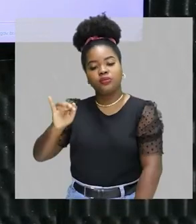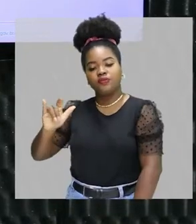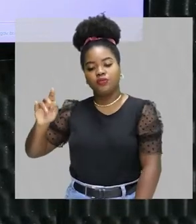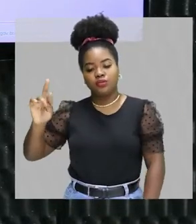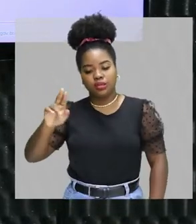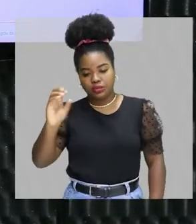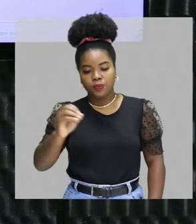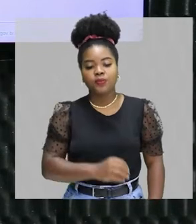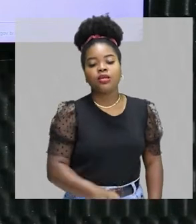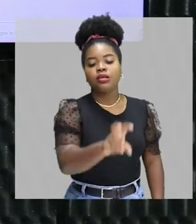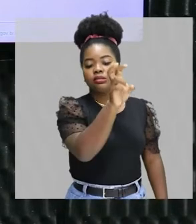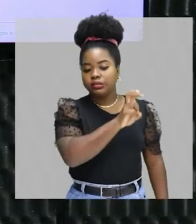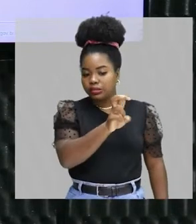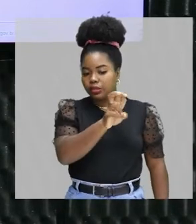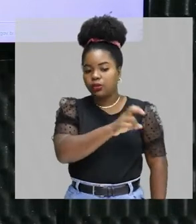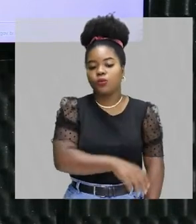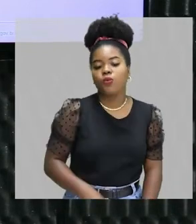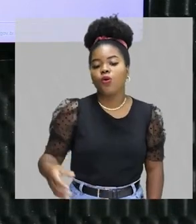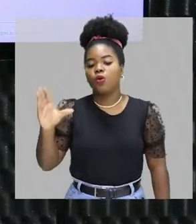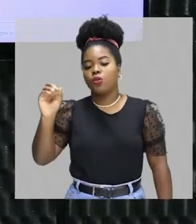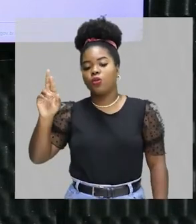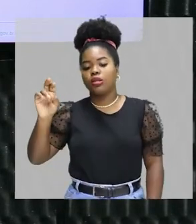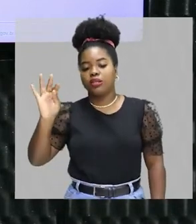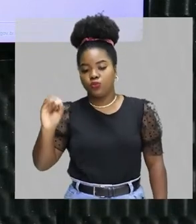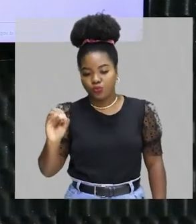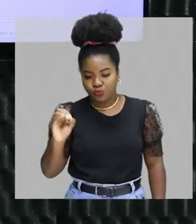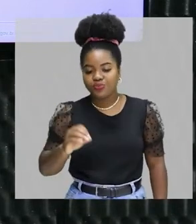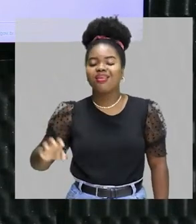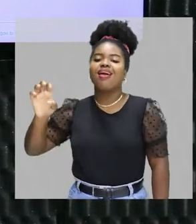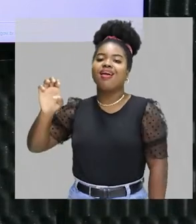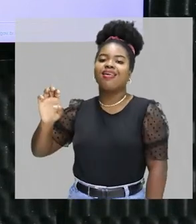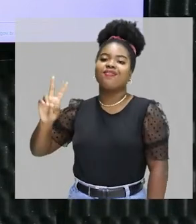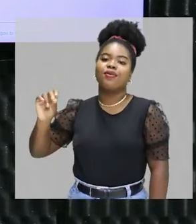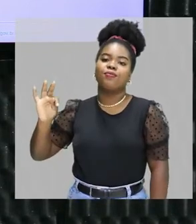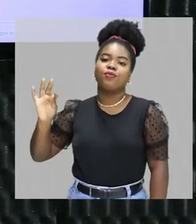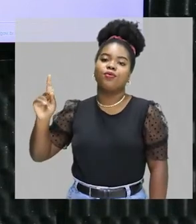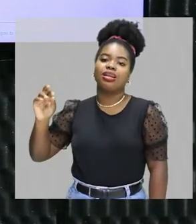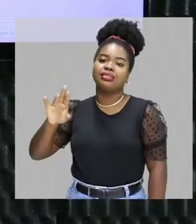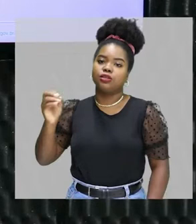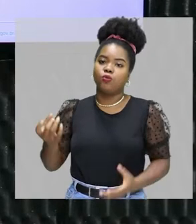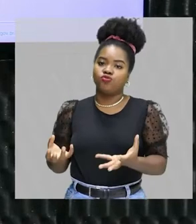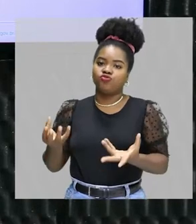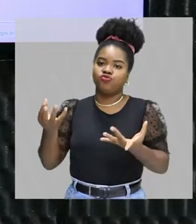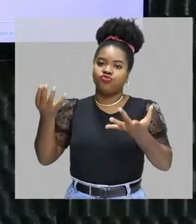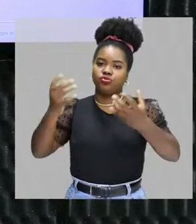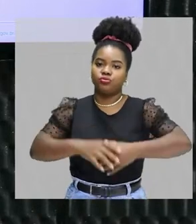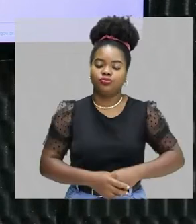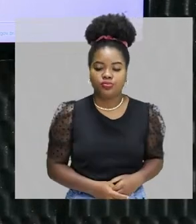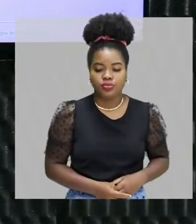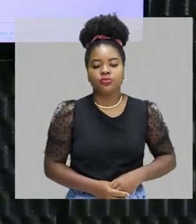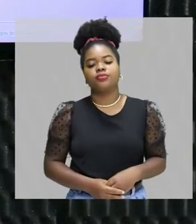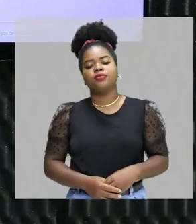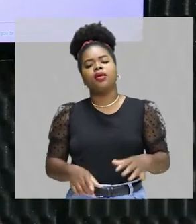filtração. Etapa cinco, cloreto de sódio, através da evaporação. Olha só a pergunta.